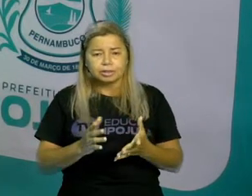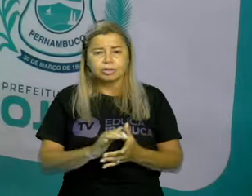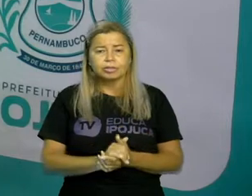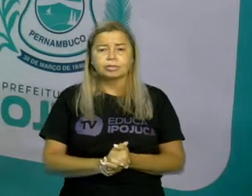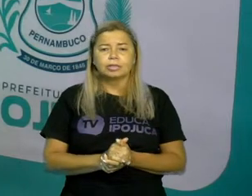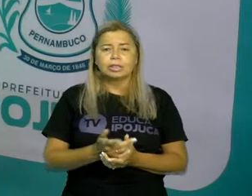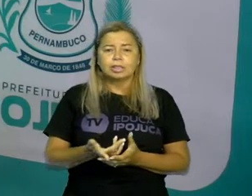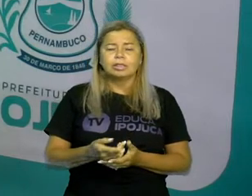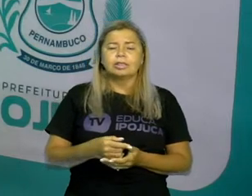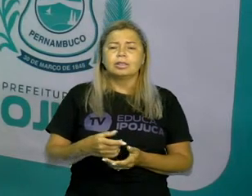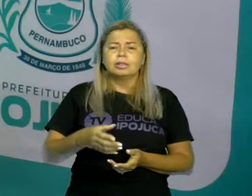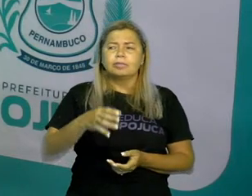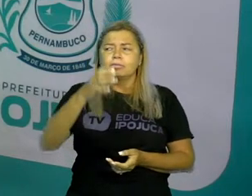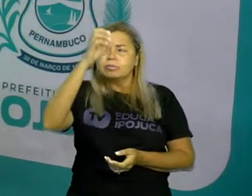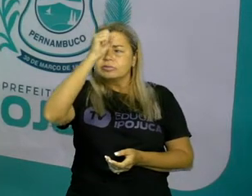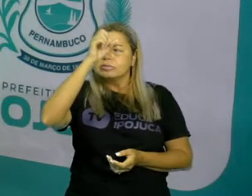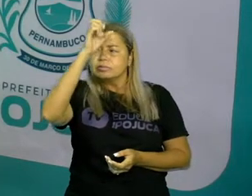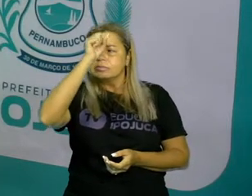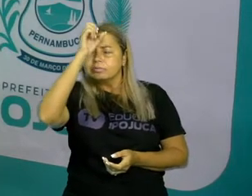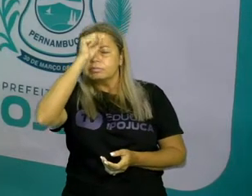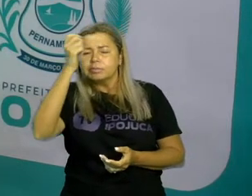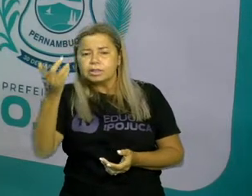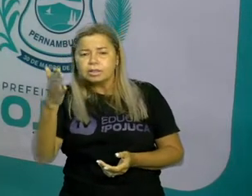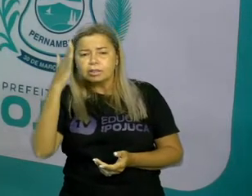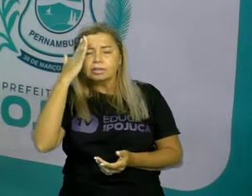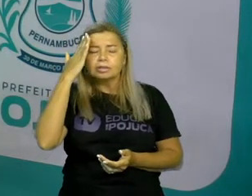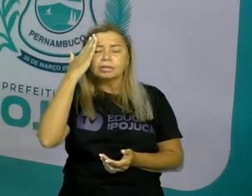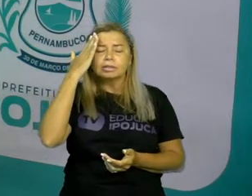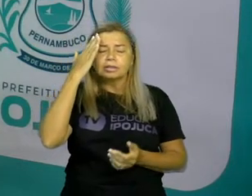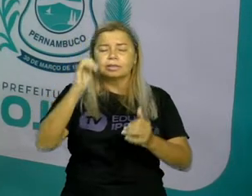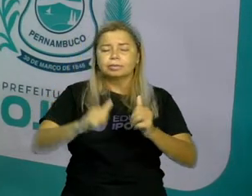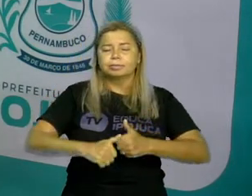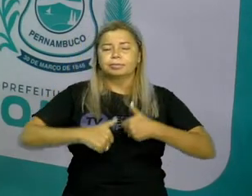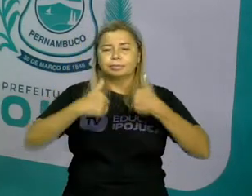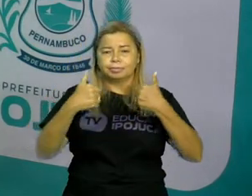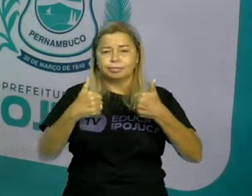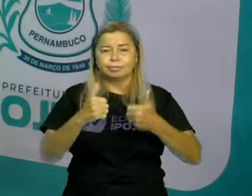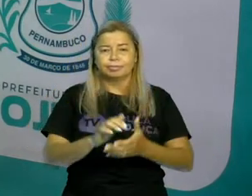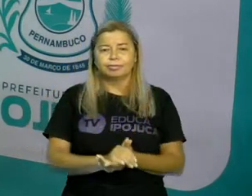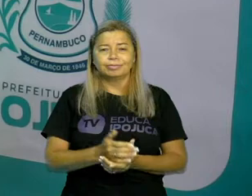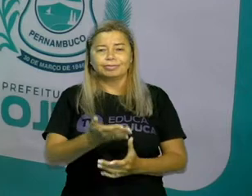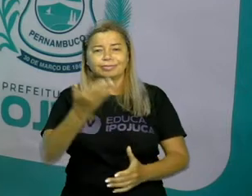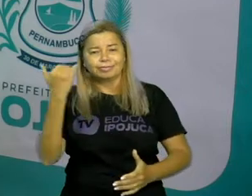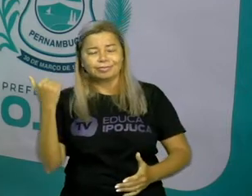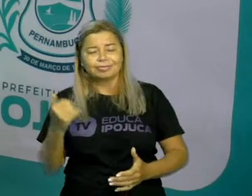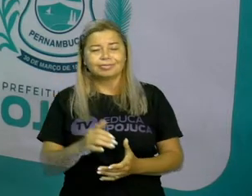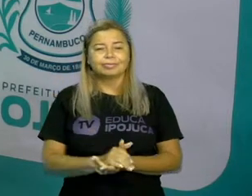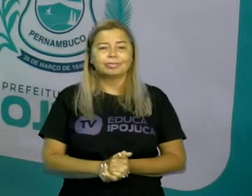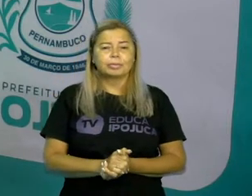tenta aprender e entender melhor. Então, vamos lá.